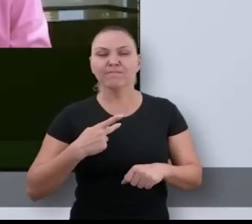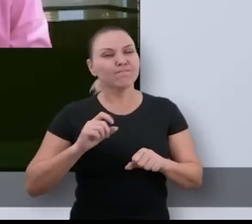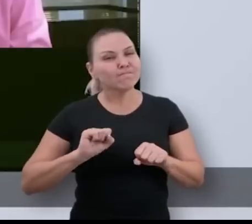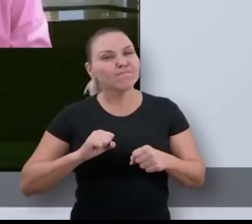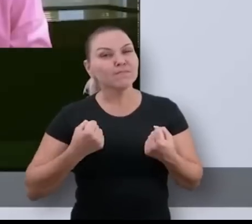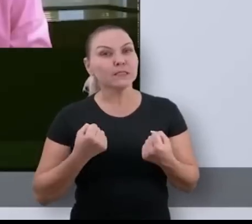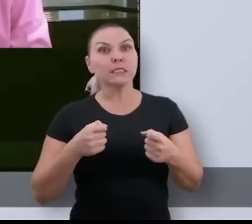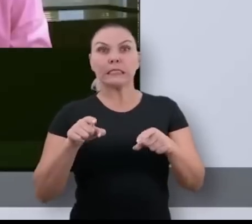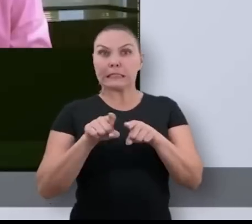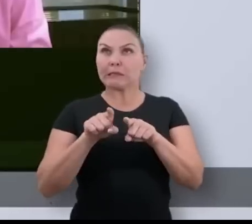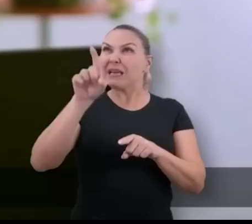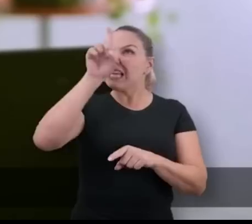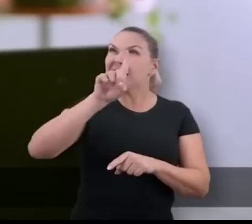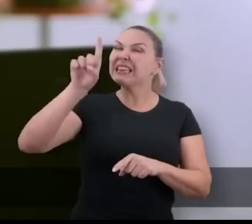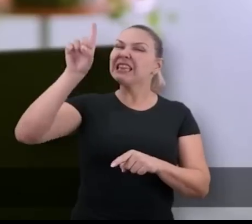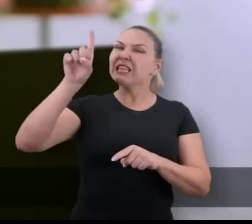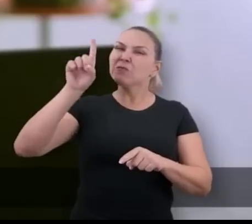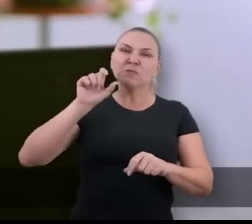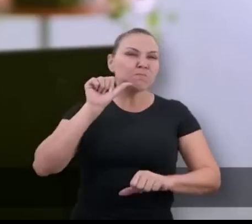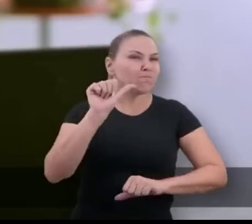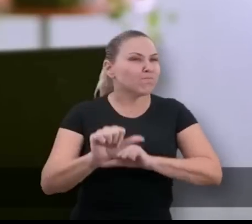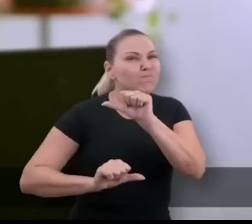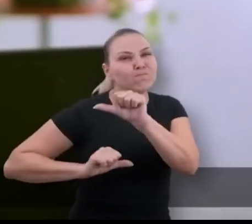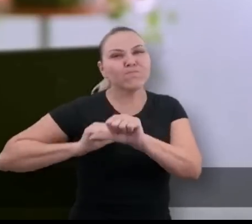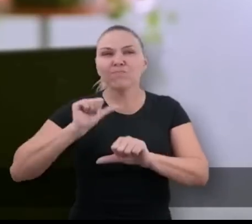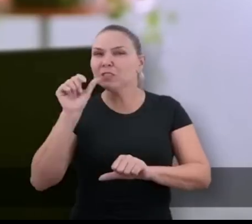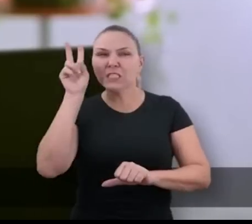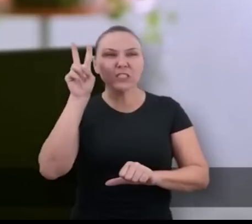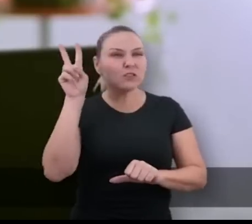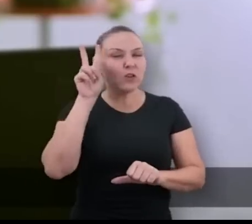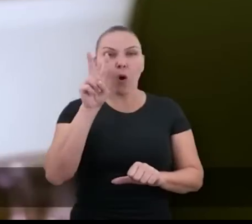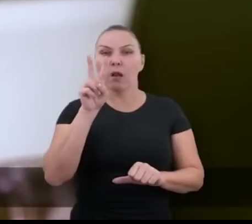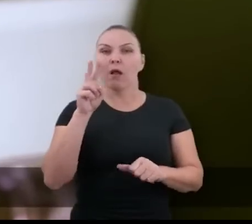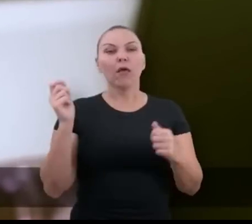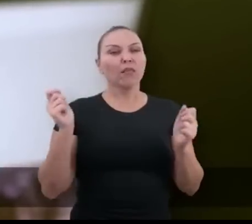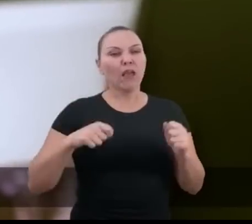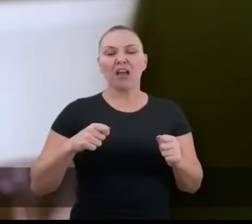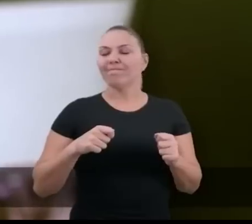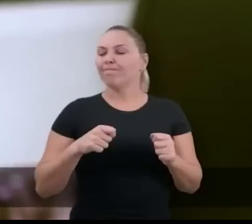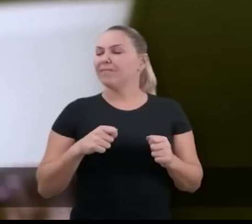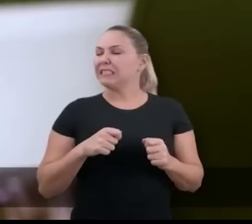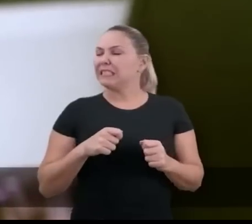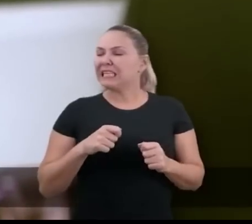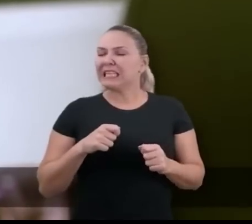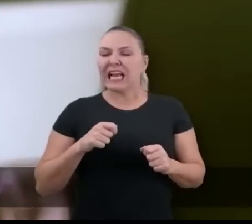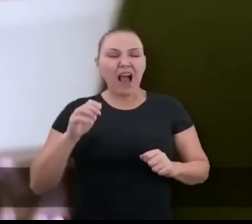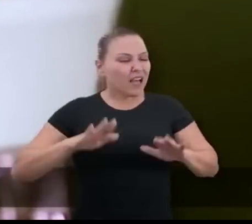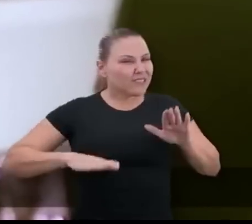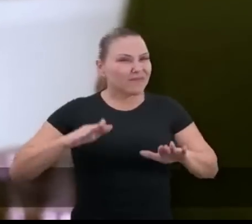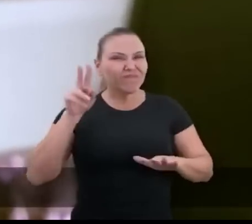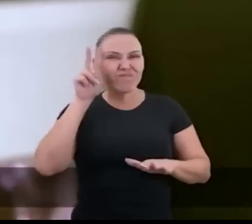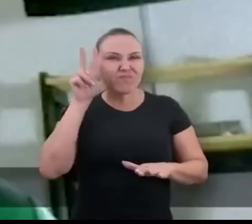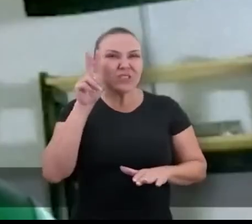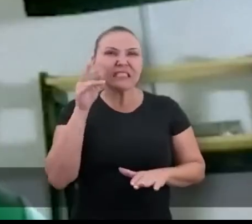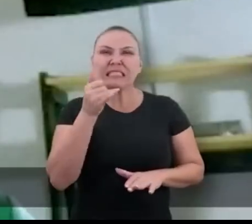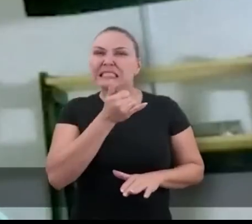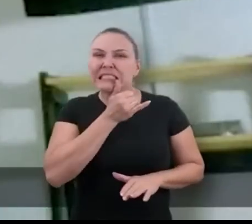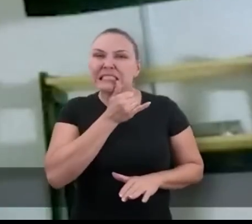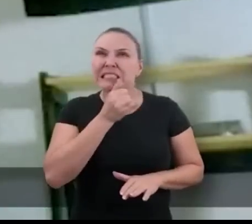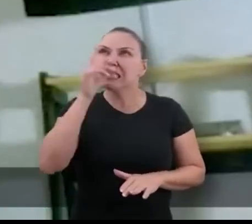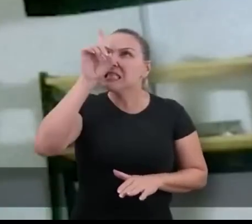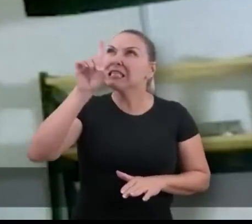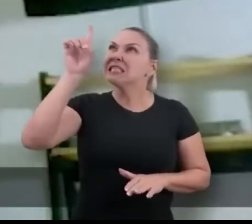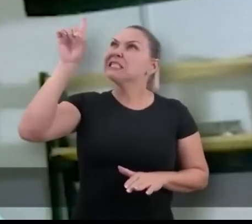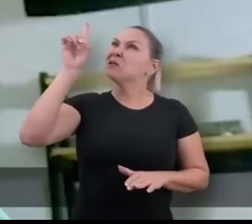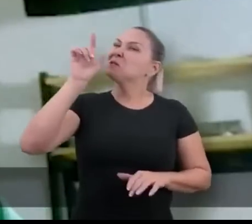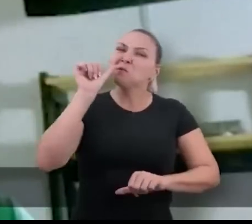elas, que é Deus, e que Ele pode transformar qualquer história, ou pior que seja, a mais triste história.